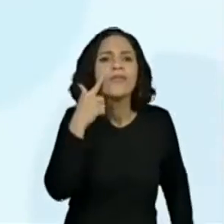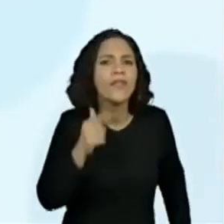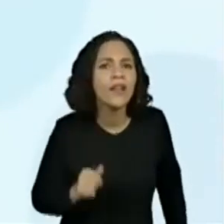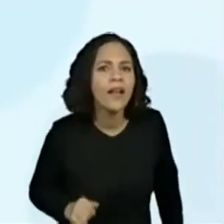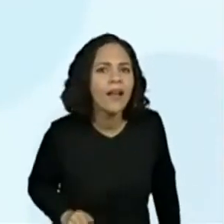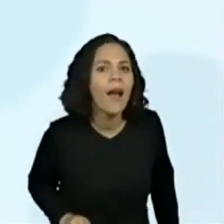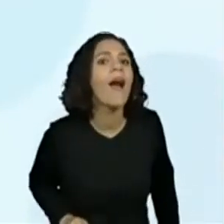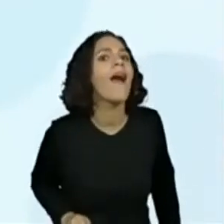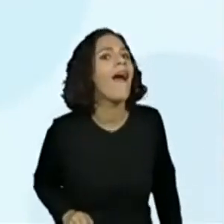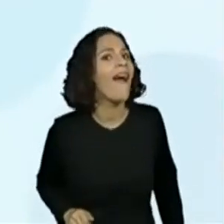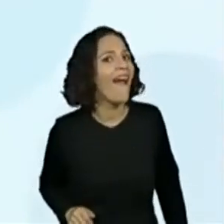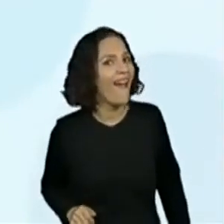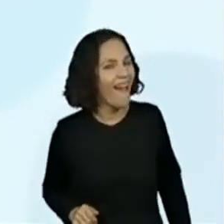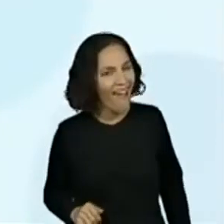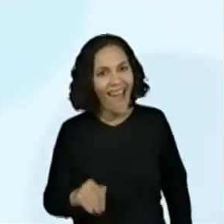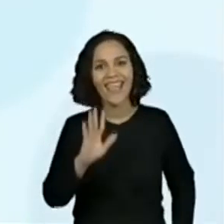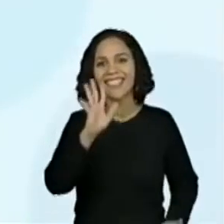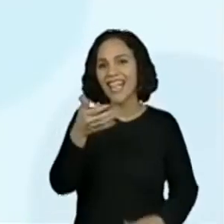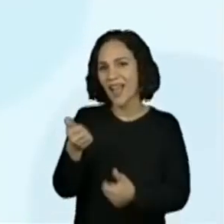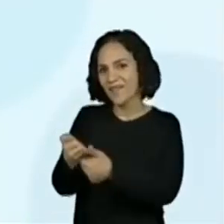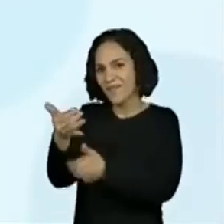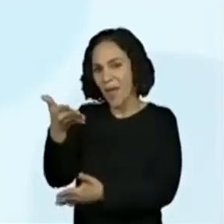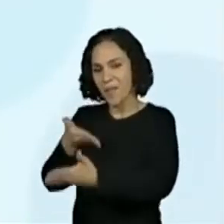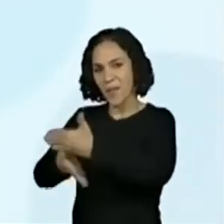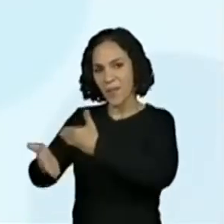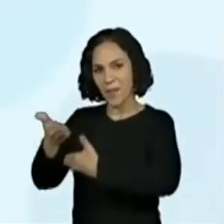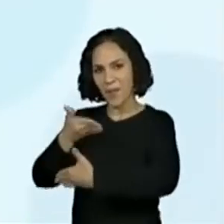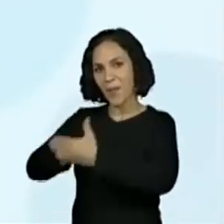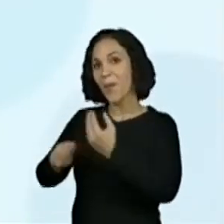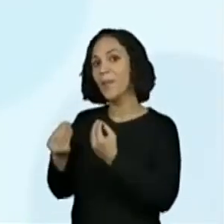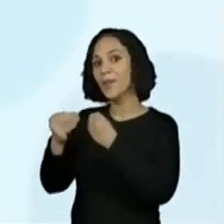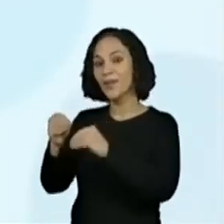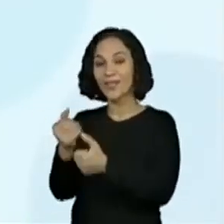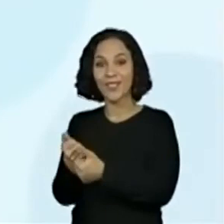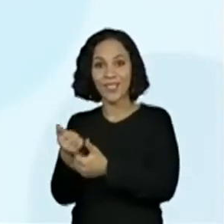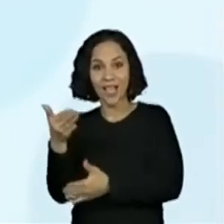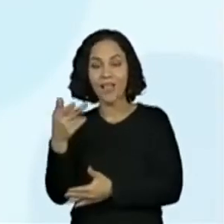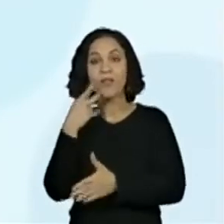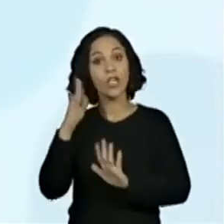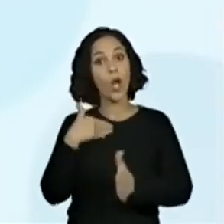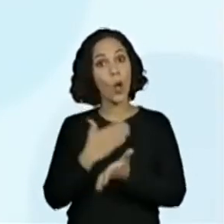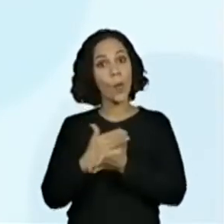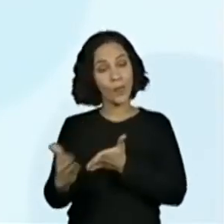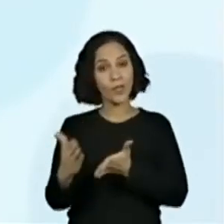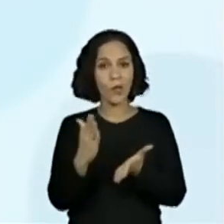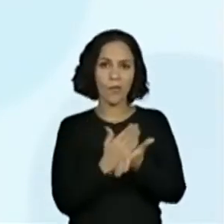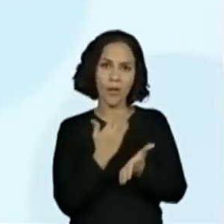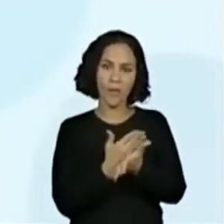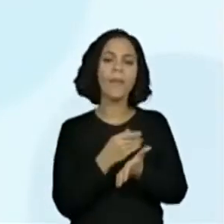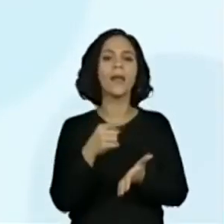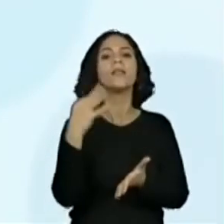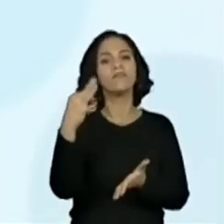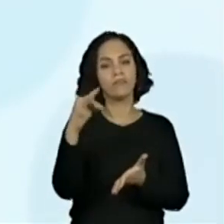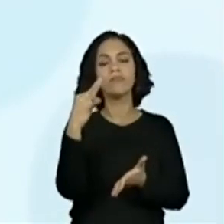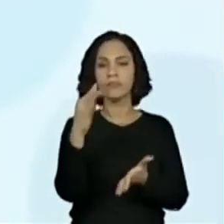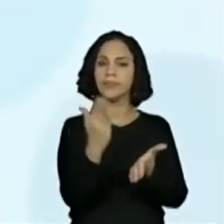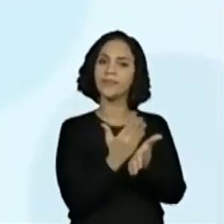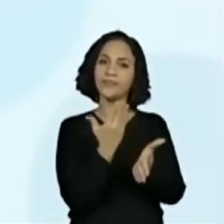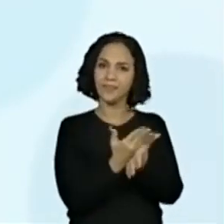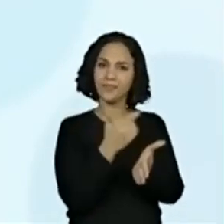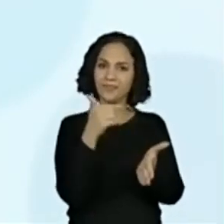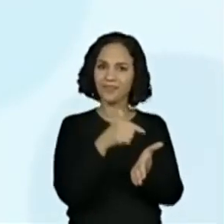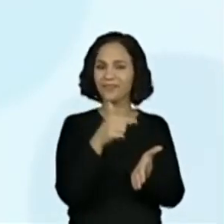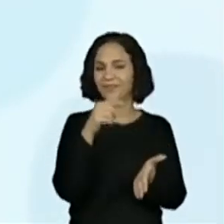Ó, tem um pessoal que já diz, que começou já com a apostila. É sim, baseado na apostila